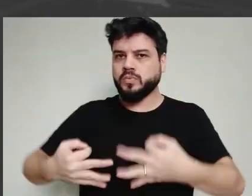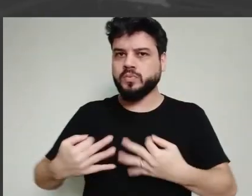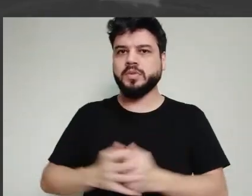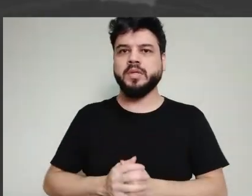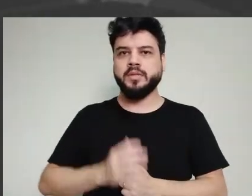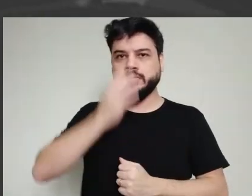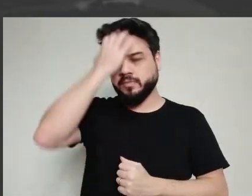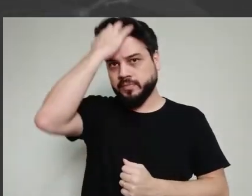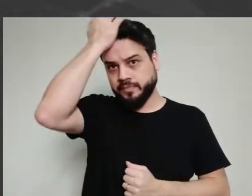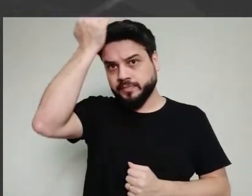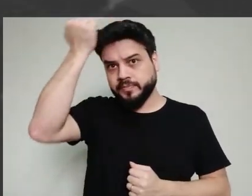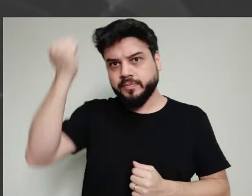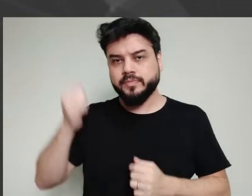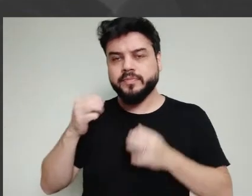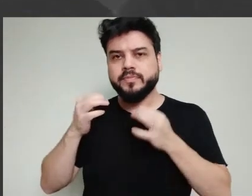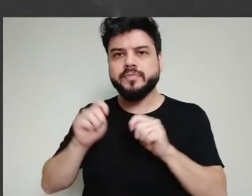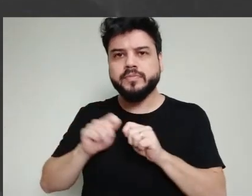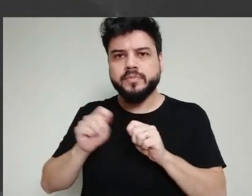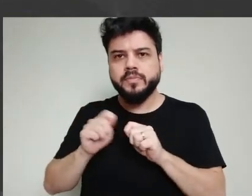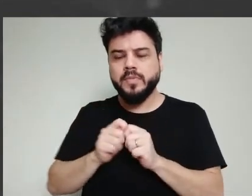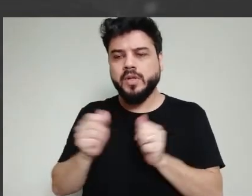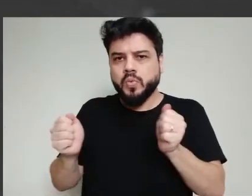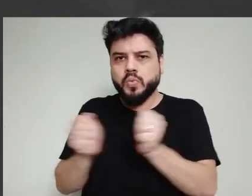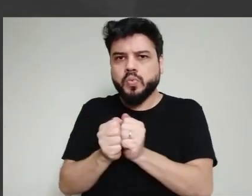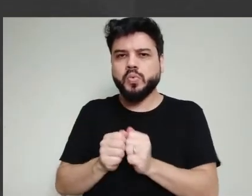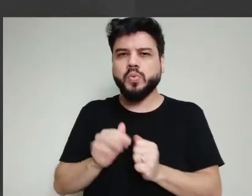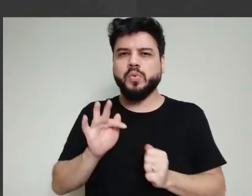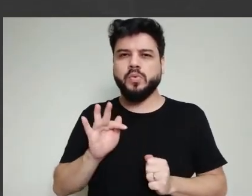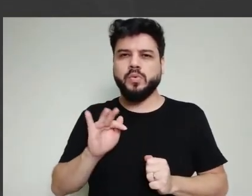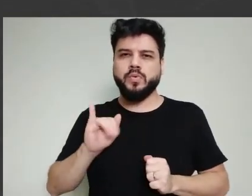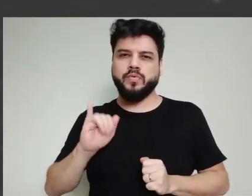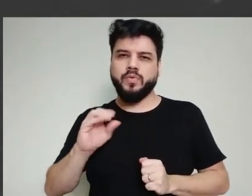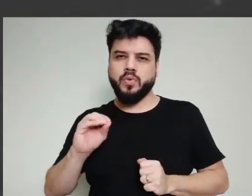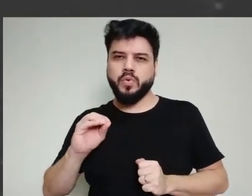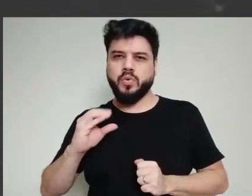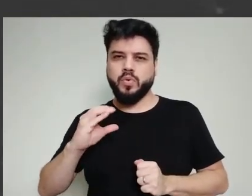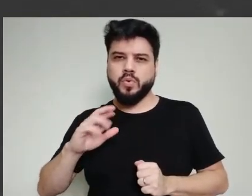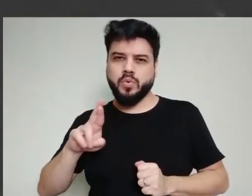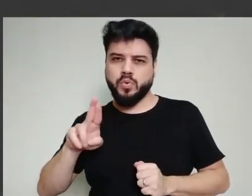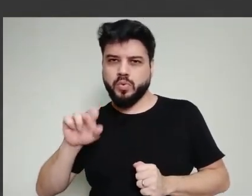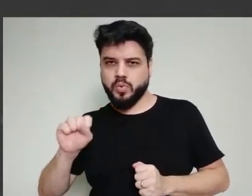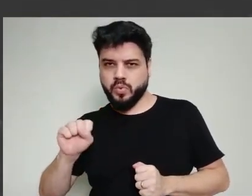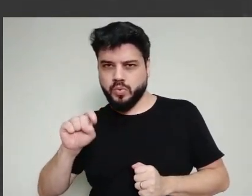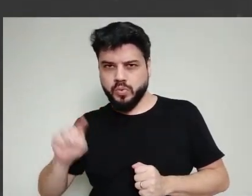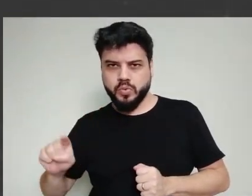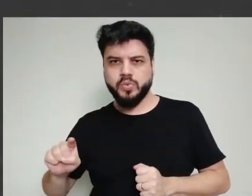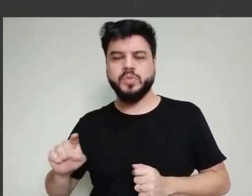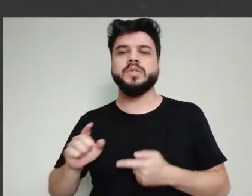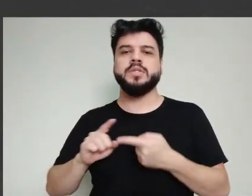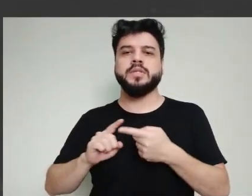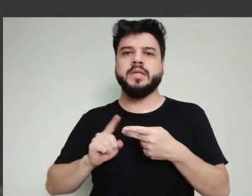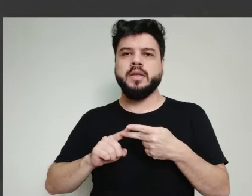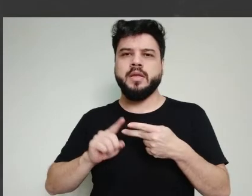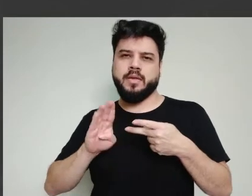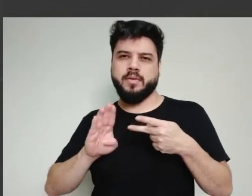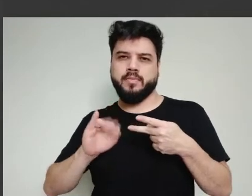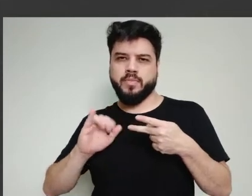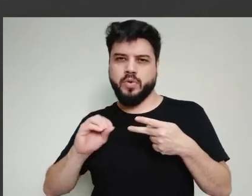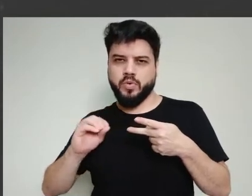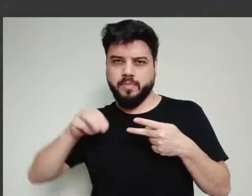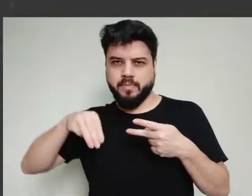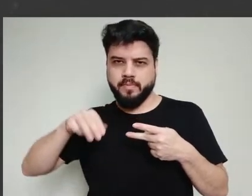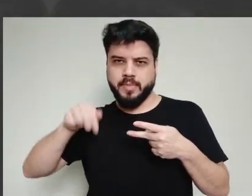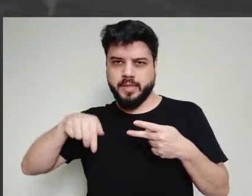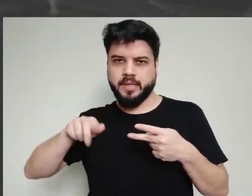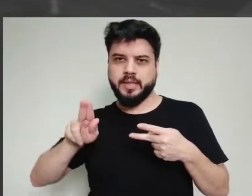Faculdade de Medicina de São Paulo, Instituto Incor, tem também outro grupo que está com a UFMG, junto com o Centro de Tecnologia de